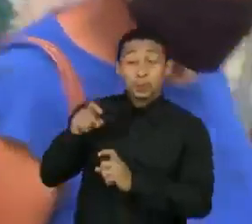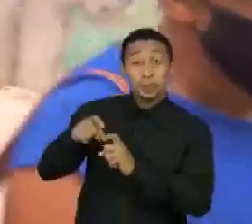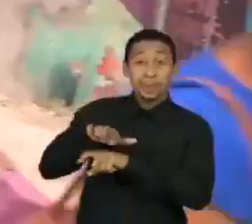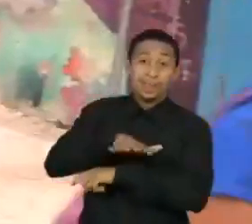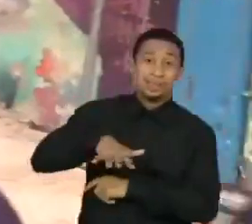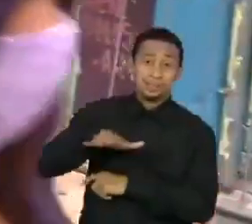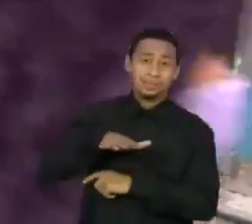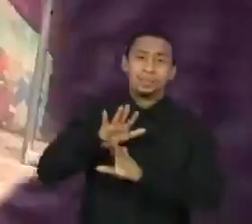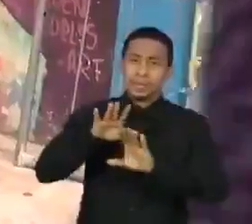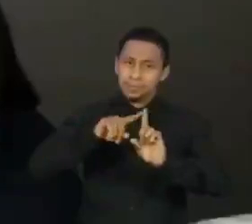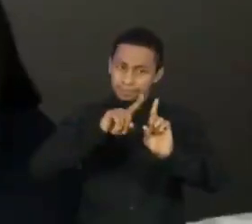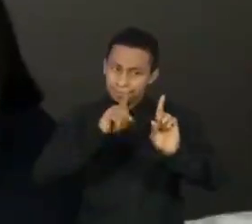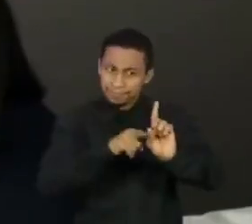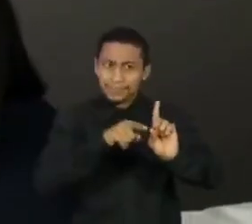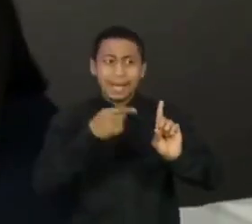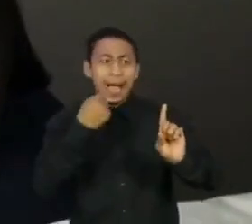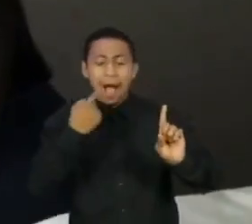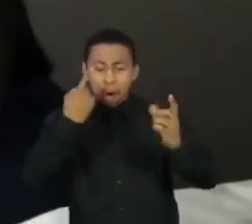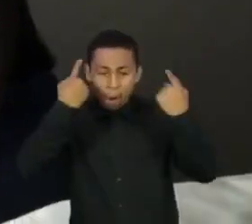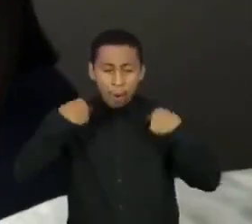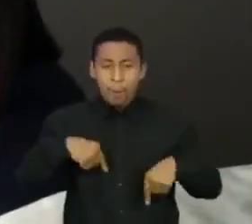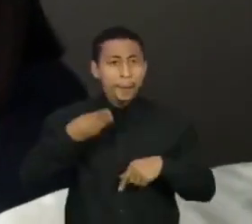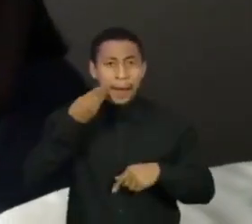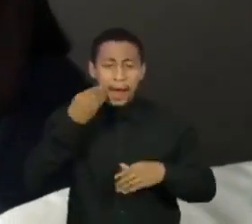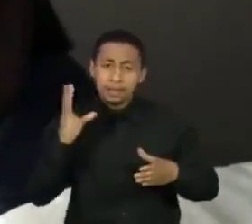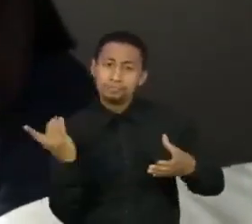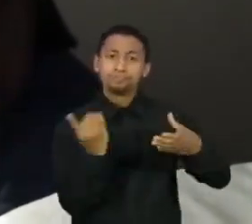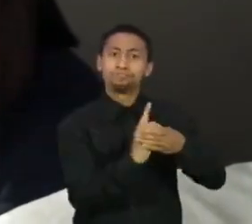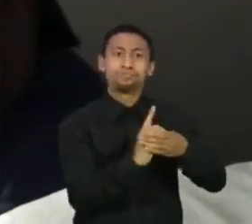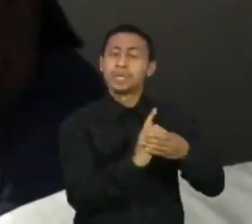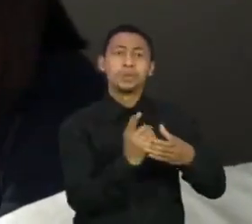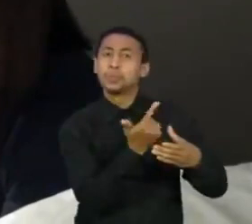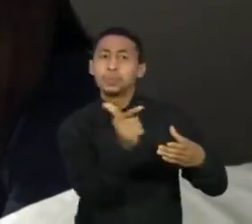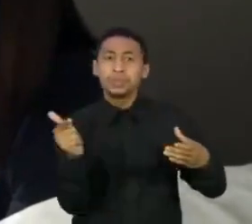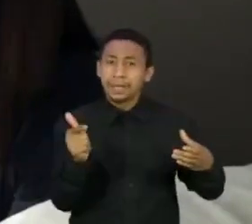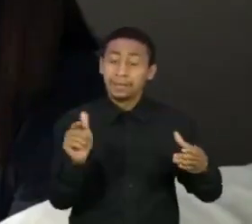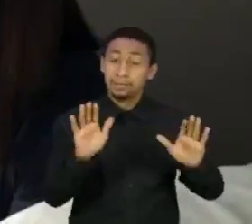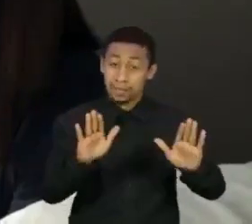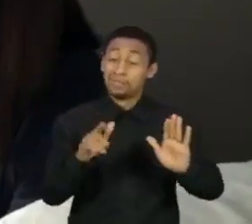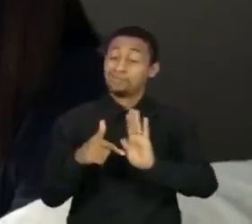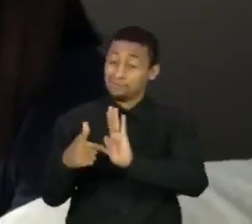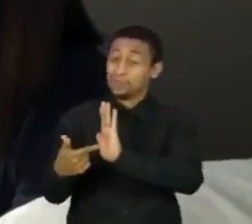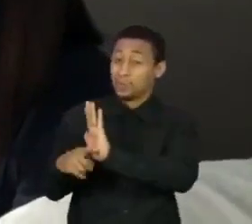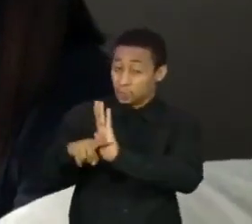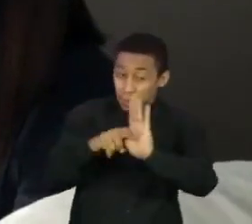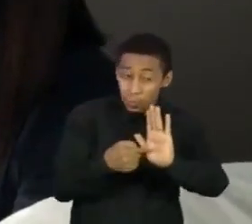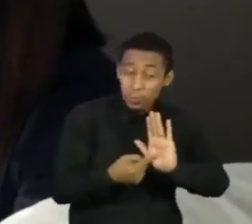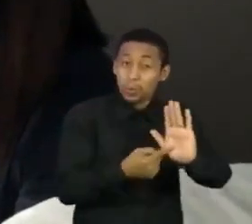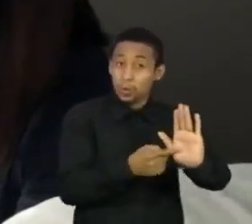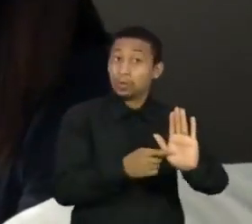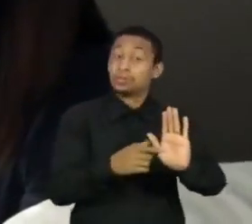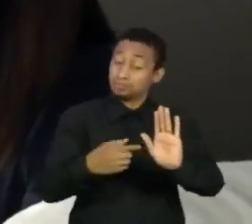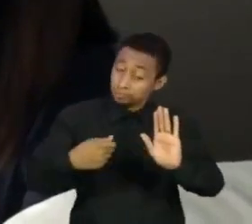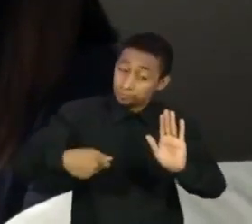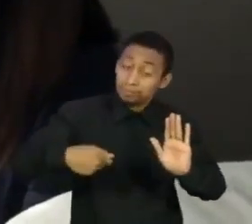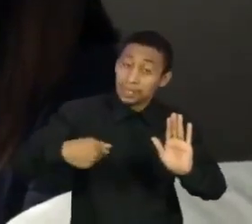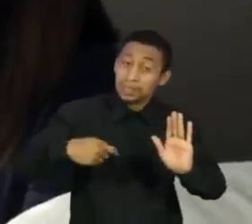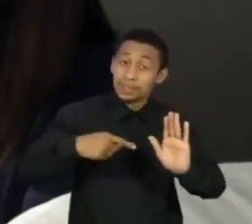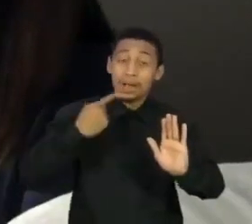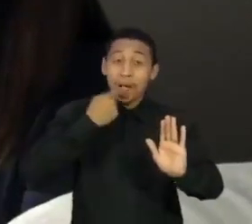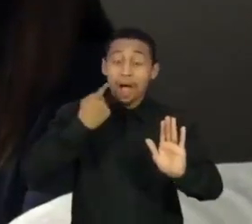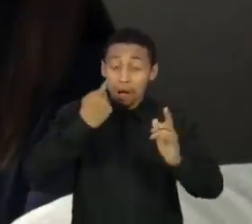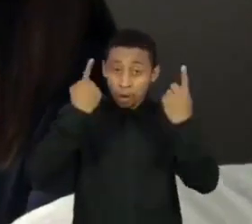clínicos da vacina contra a Covid-19, mas alguns estudos já mostram sinais otimistas. Há também outras